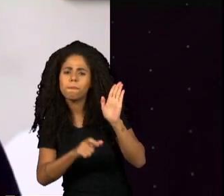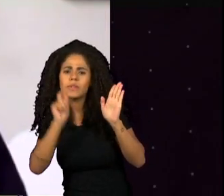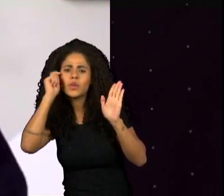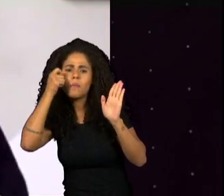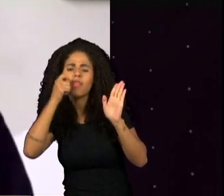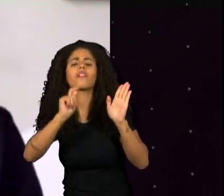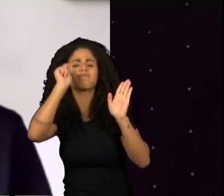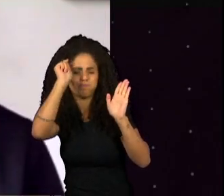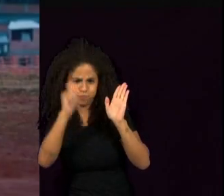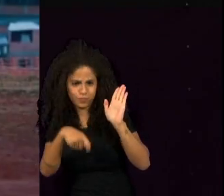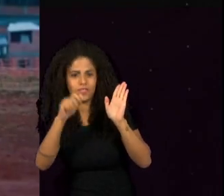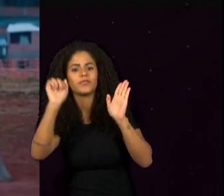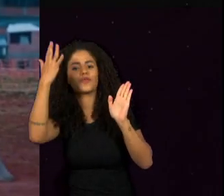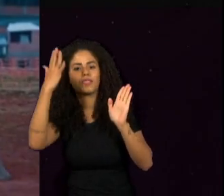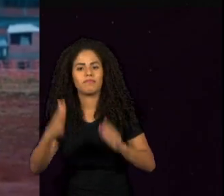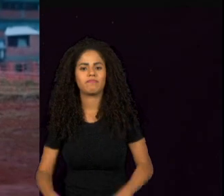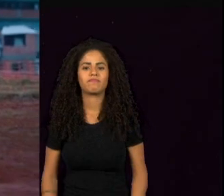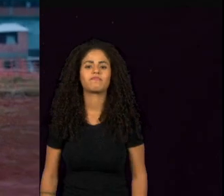potência de negócio.